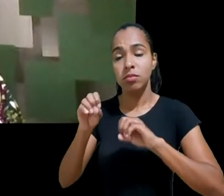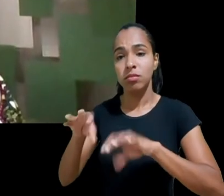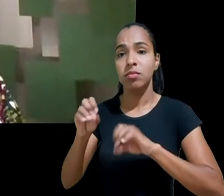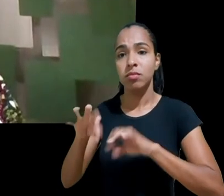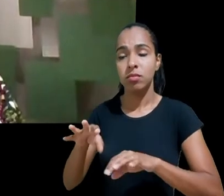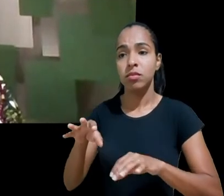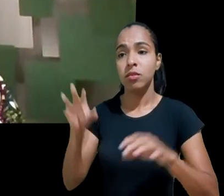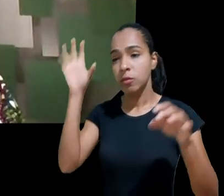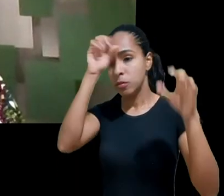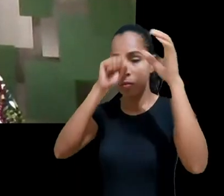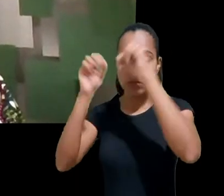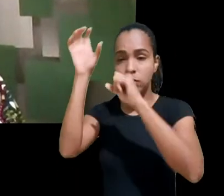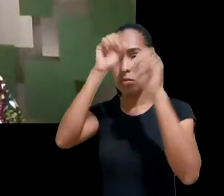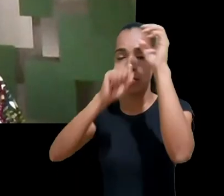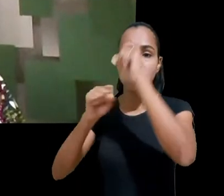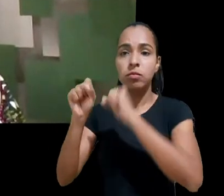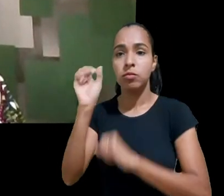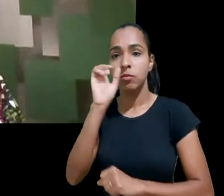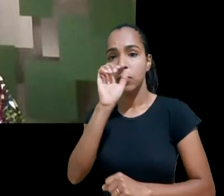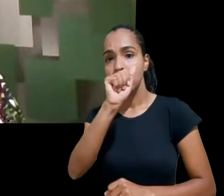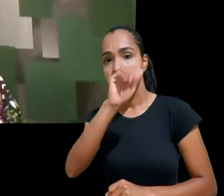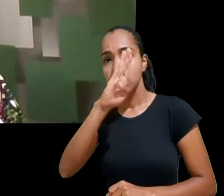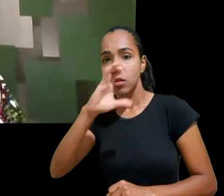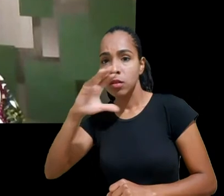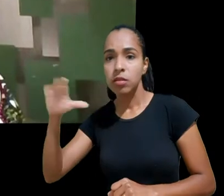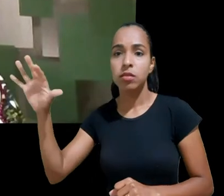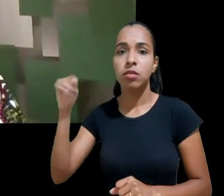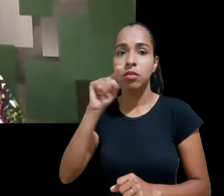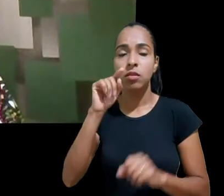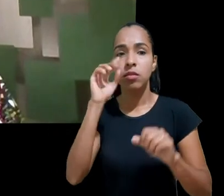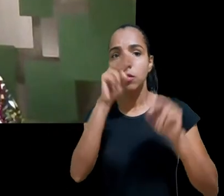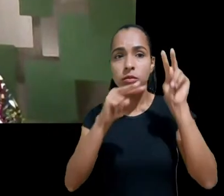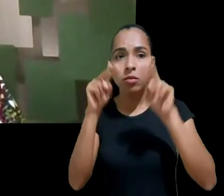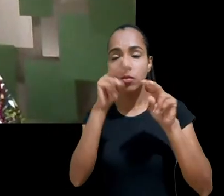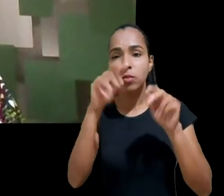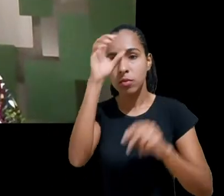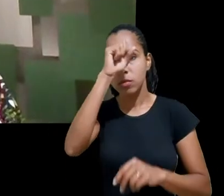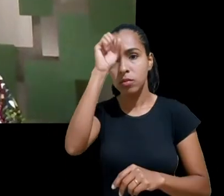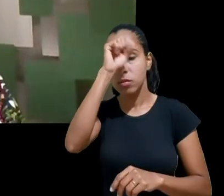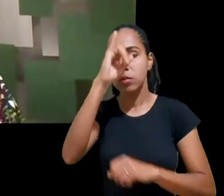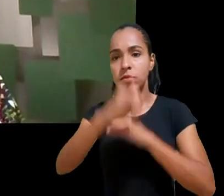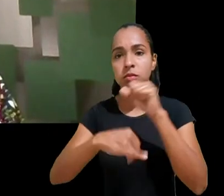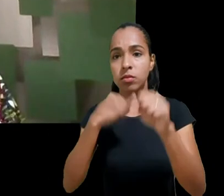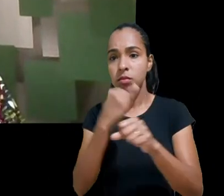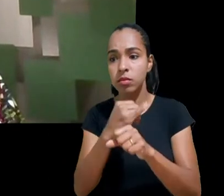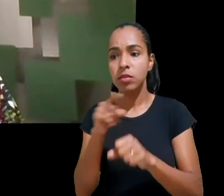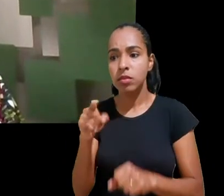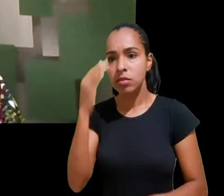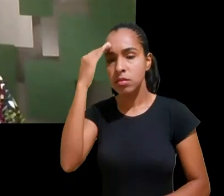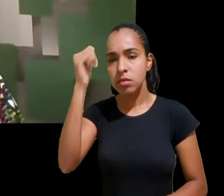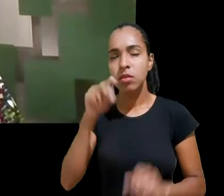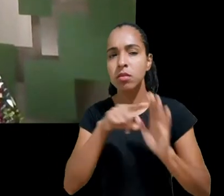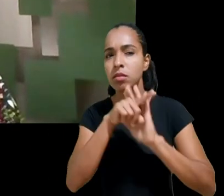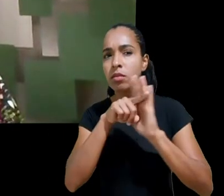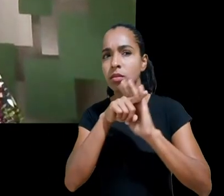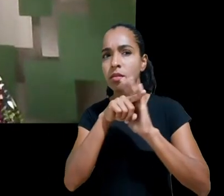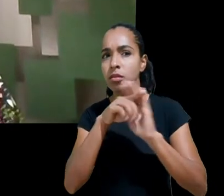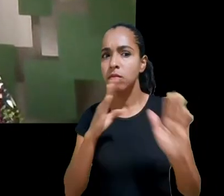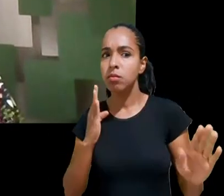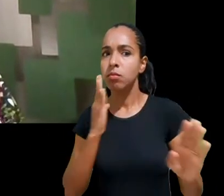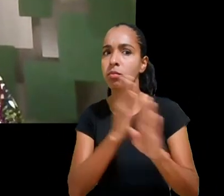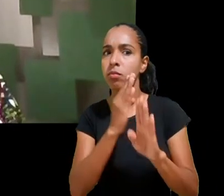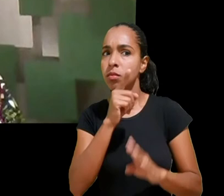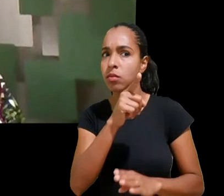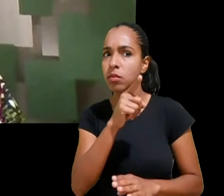cidadania para que sejam capazes de detectar os sinais de alerta caso encontrem algum online e saibam o que